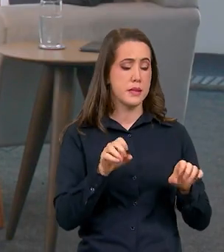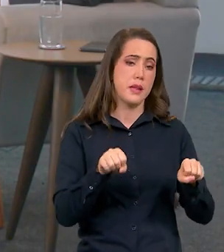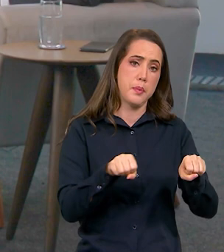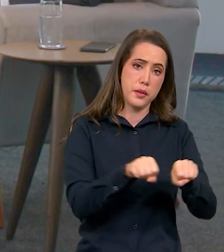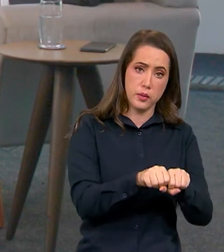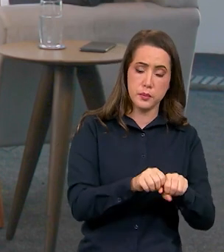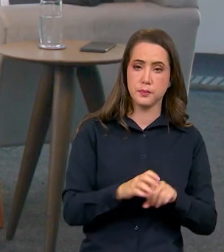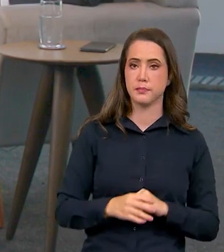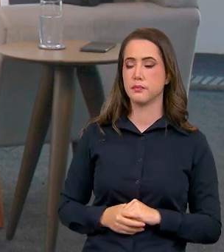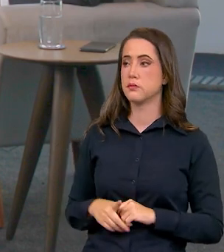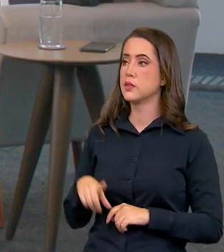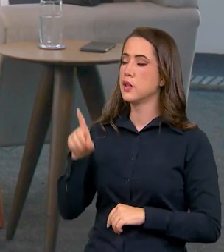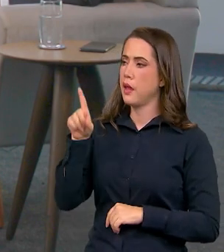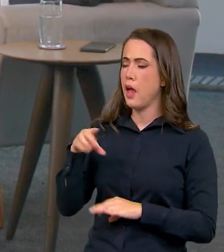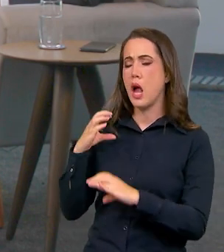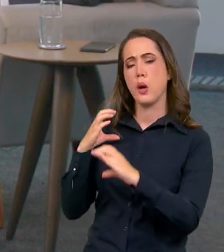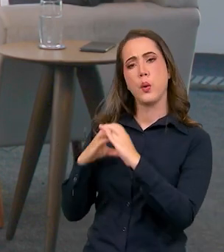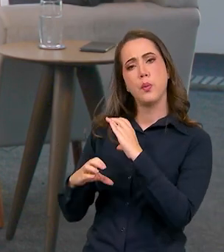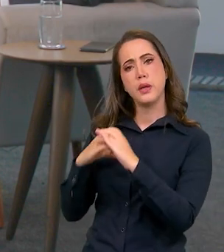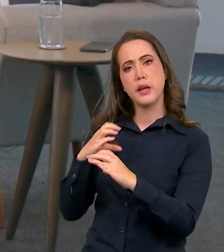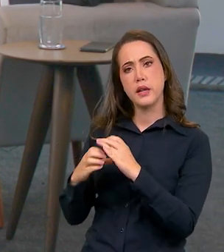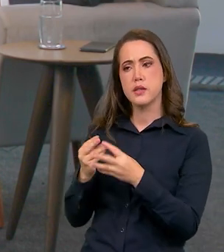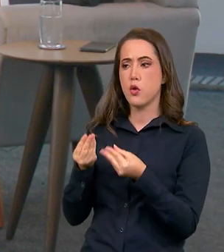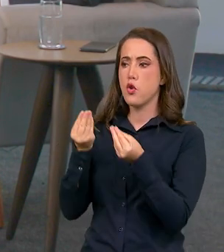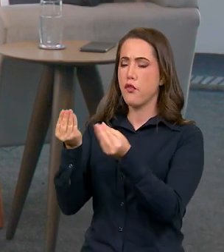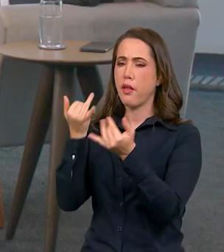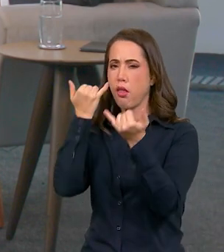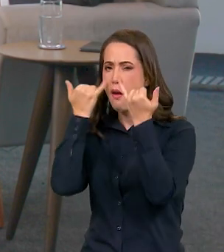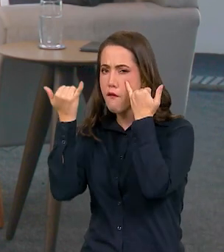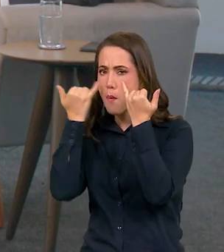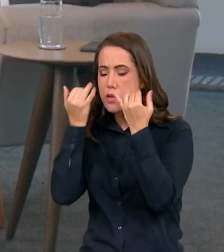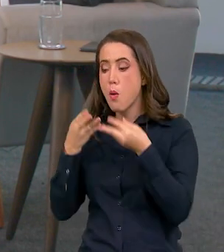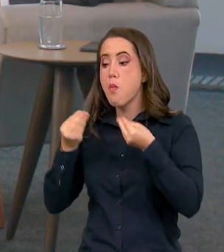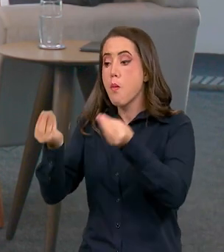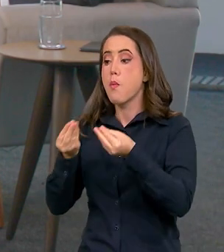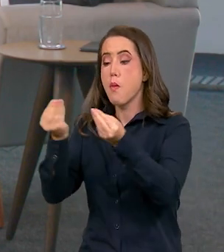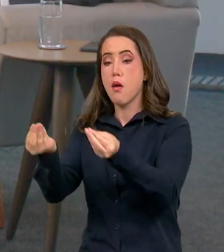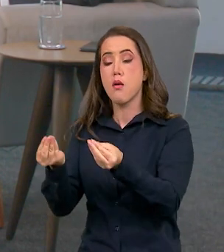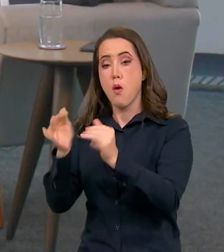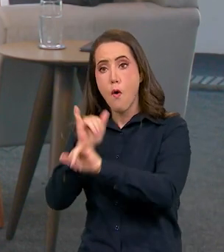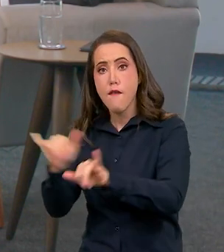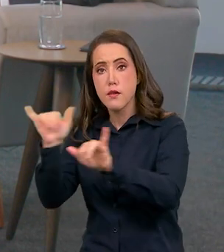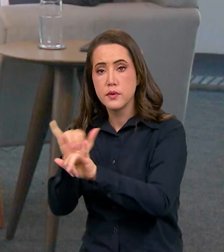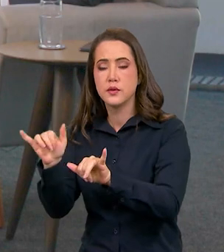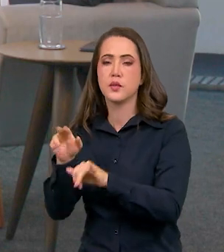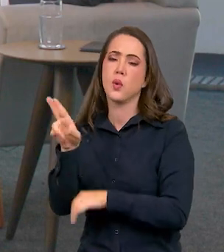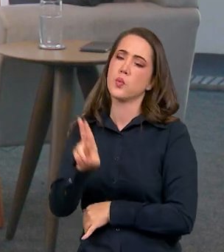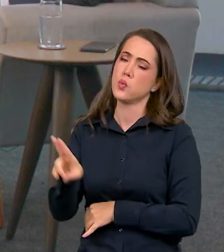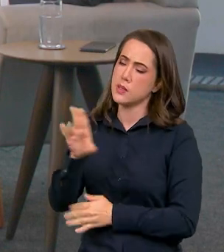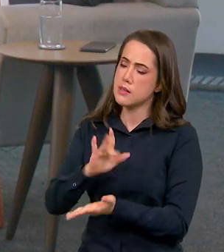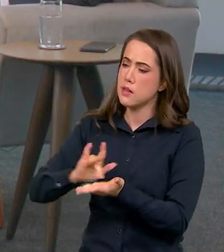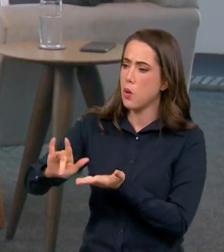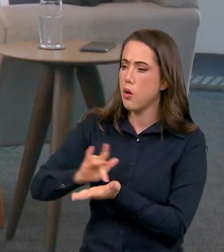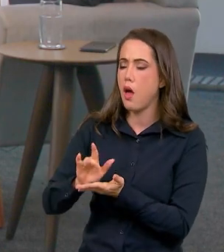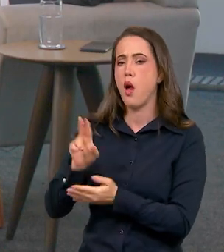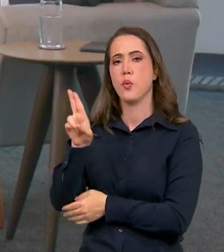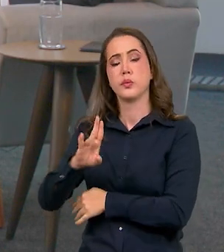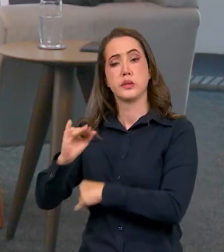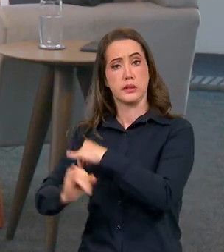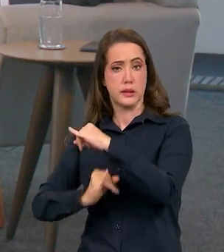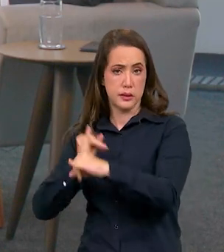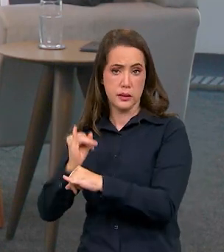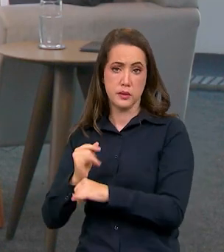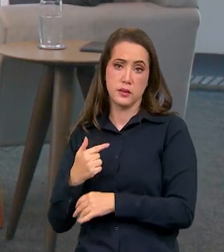conectividade. A comunicação e o acesso à informação, está muito ligada a essa questão hoje de uso de celular, de internet,